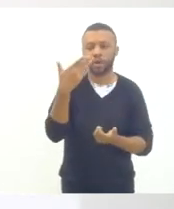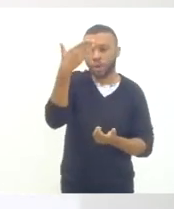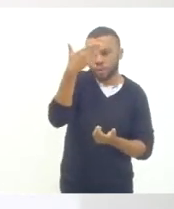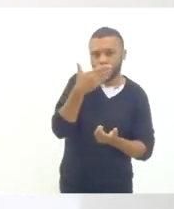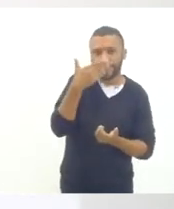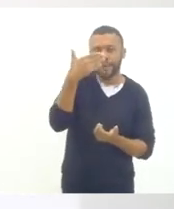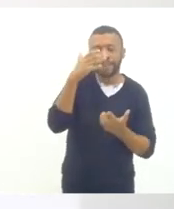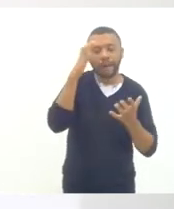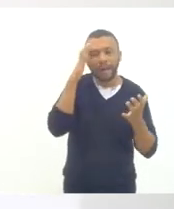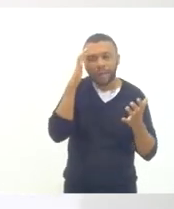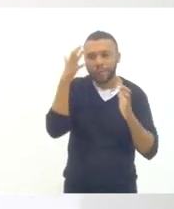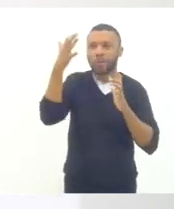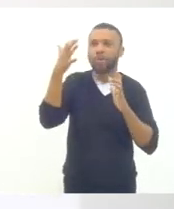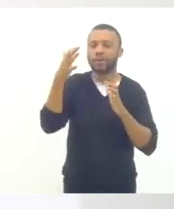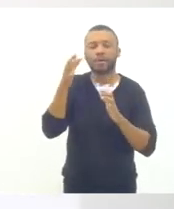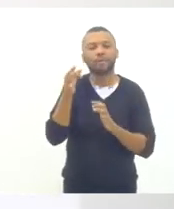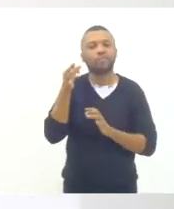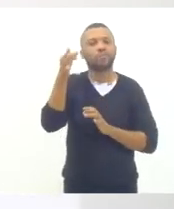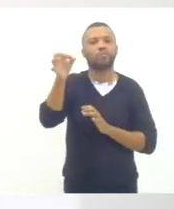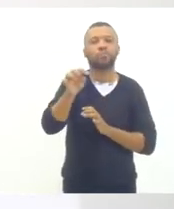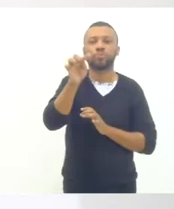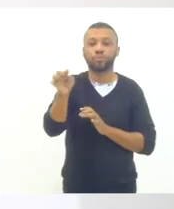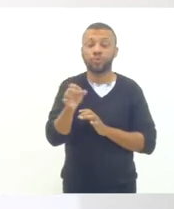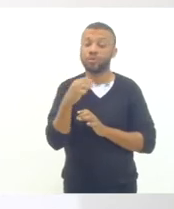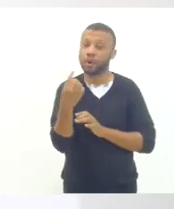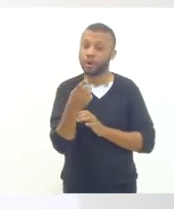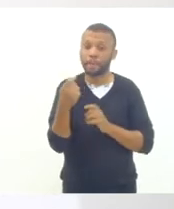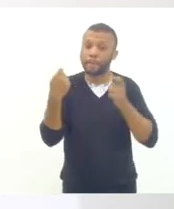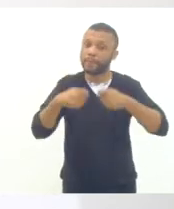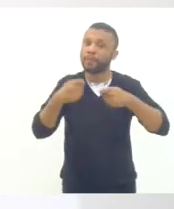saída, senão a nossa retomada,